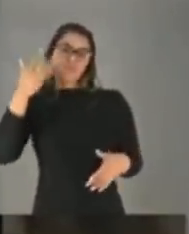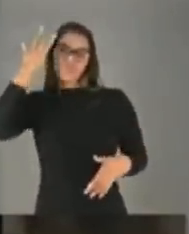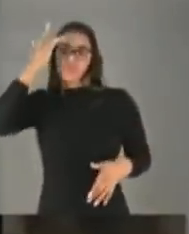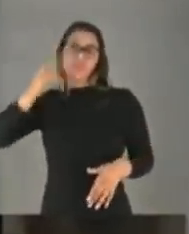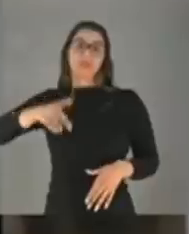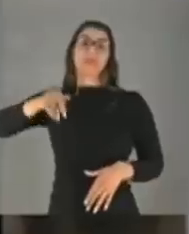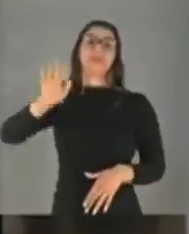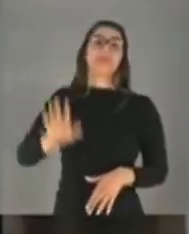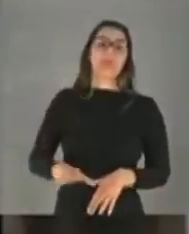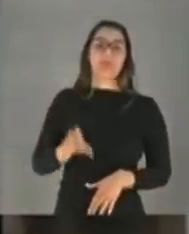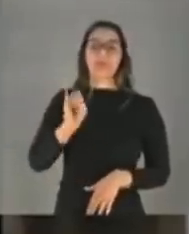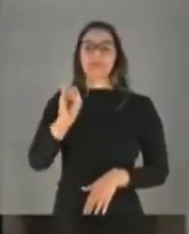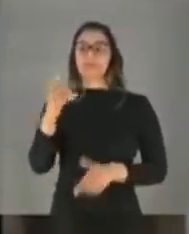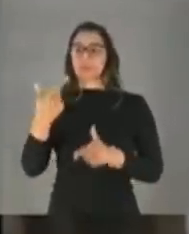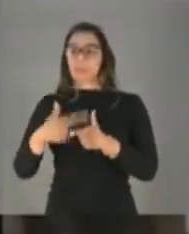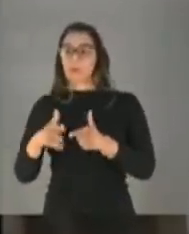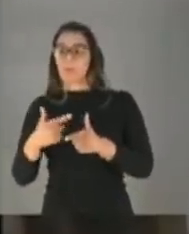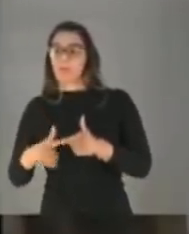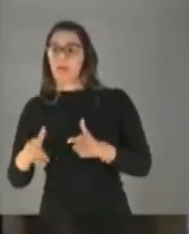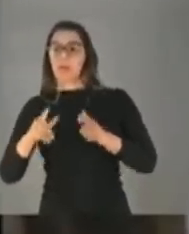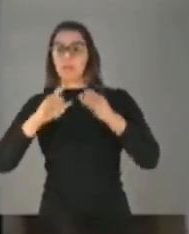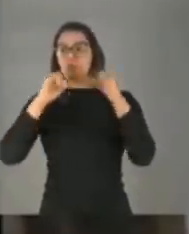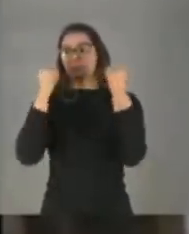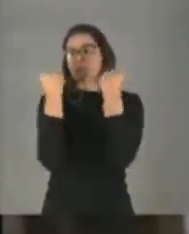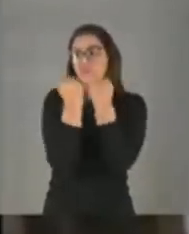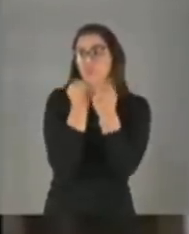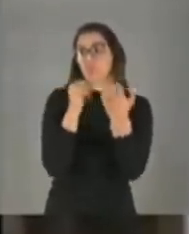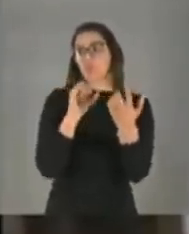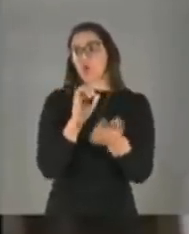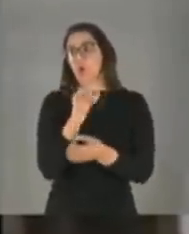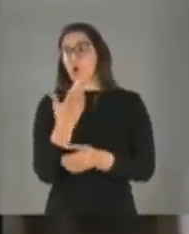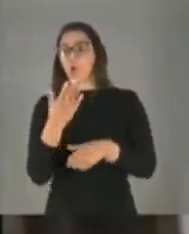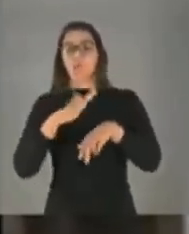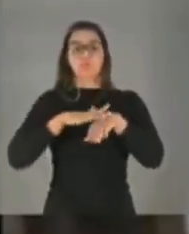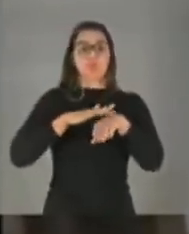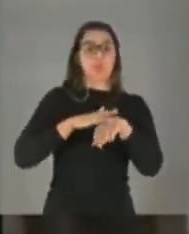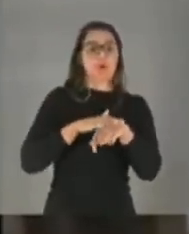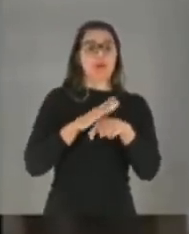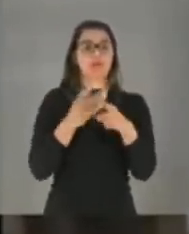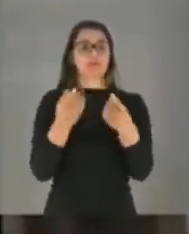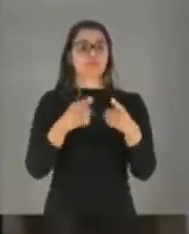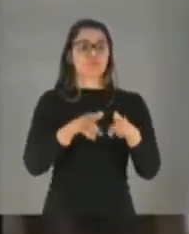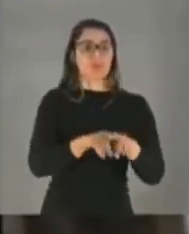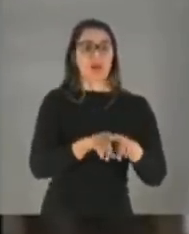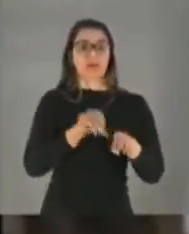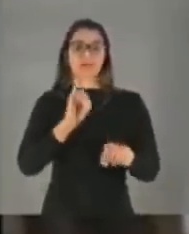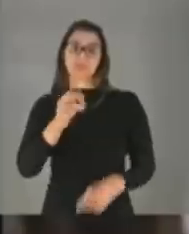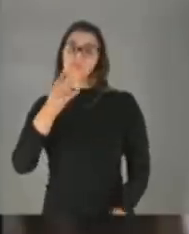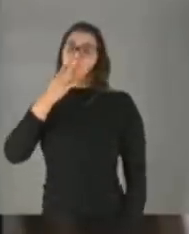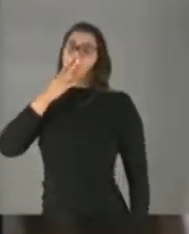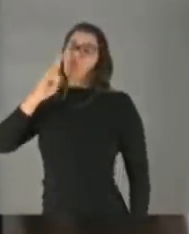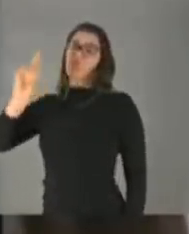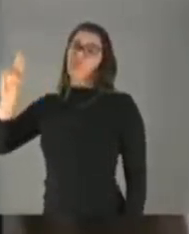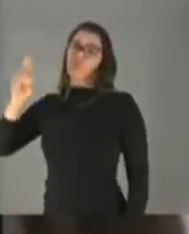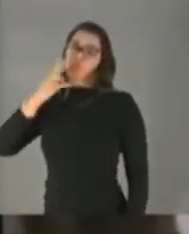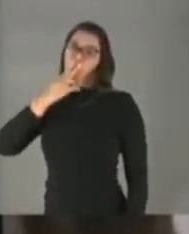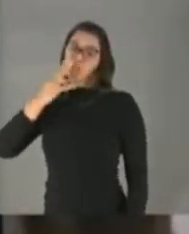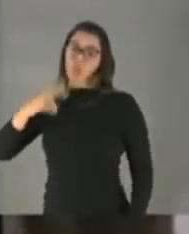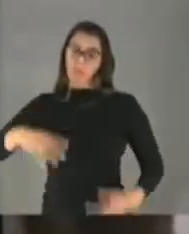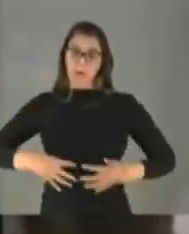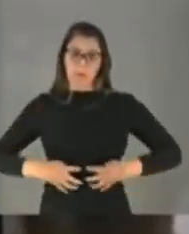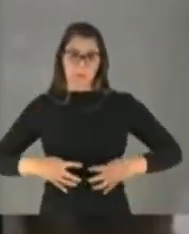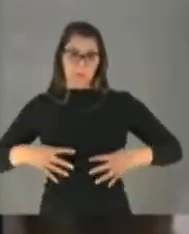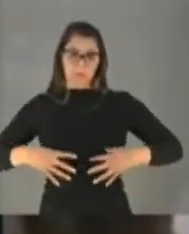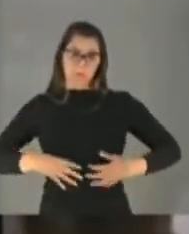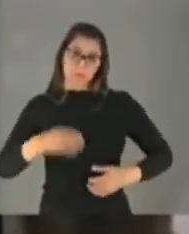dois. Se eles tinham problemas imunológicos, se eles tinham doenças associadas, se eram fumantes que tinham lesado o pulmão.